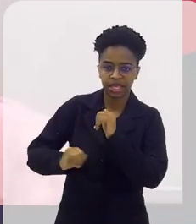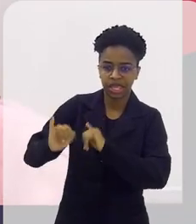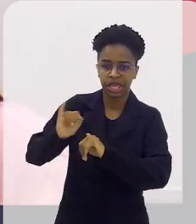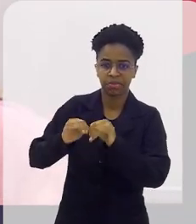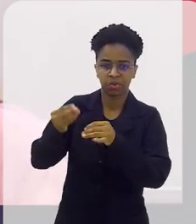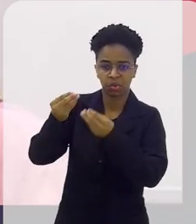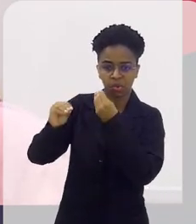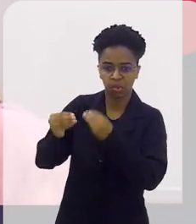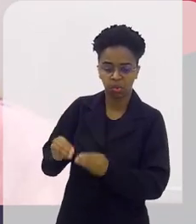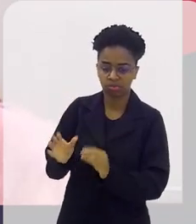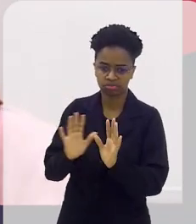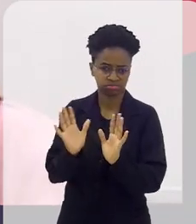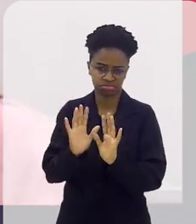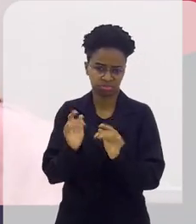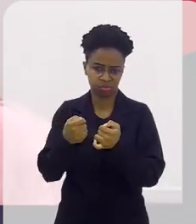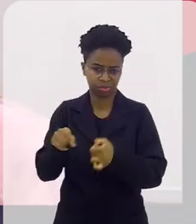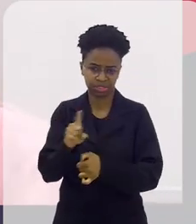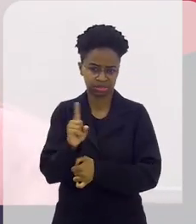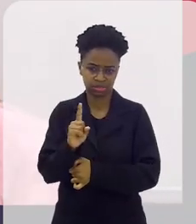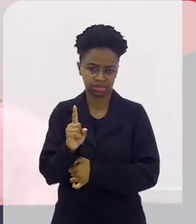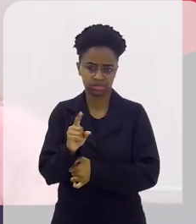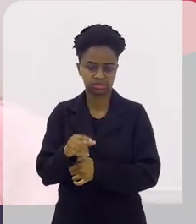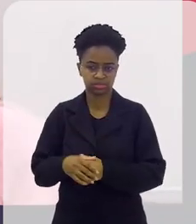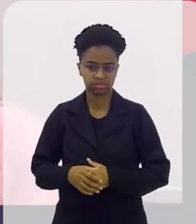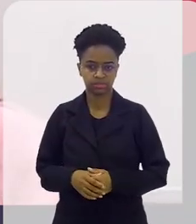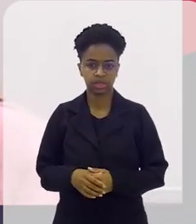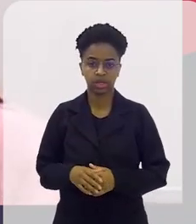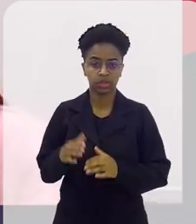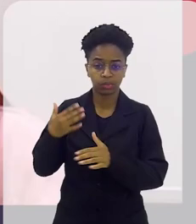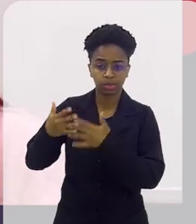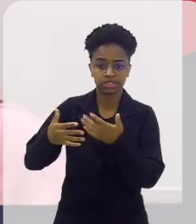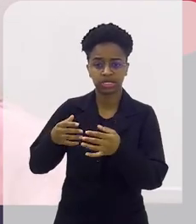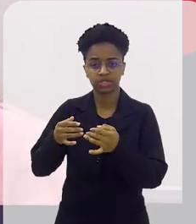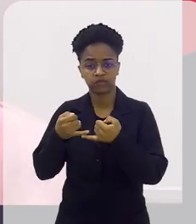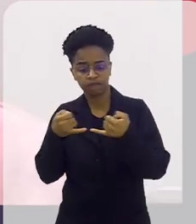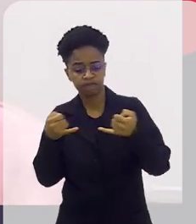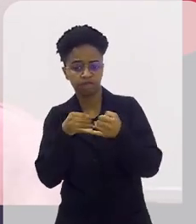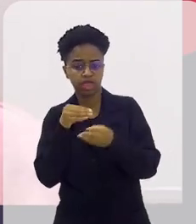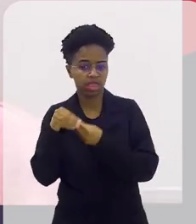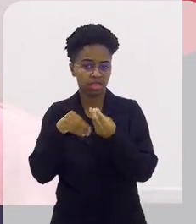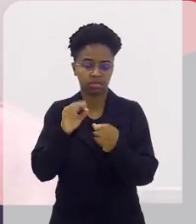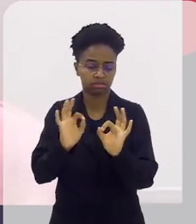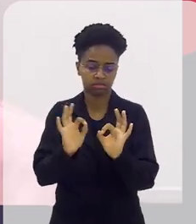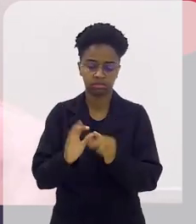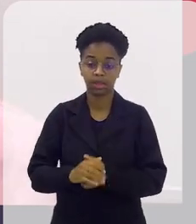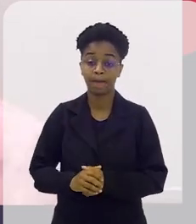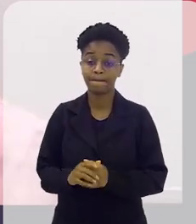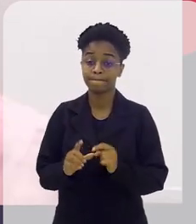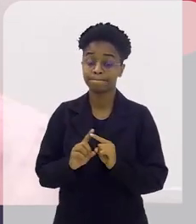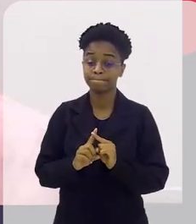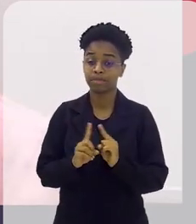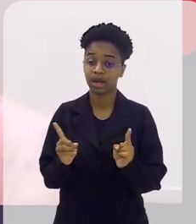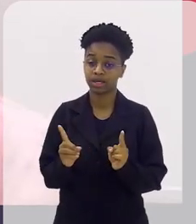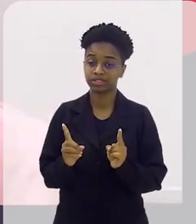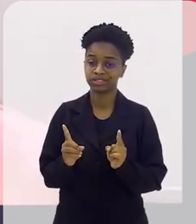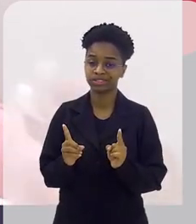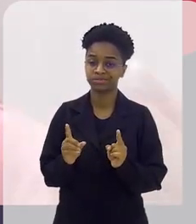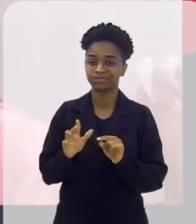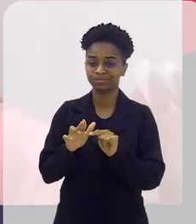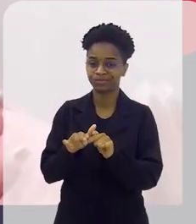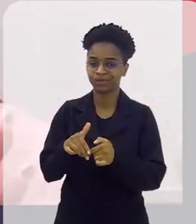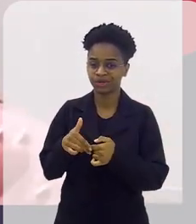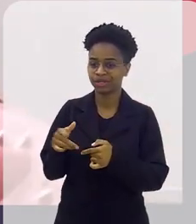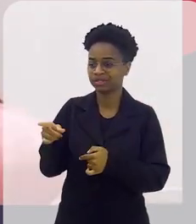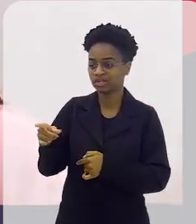tipo de tratamento químico após o processo de fiação ou de tecelagem, ou o processo de fiação tradicional. Mas, é